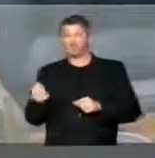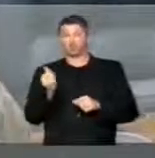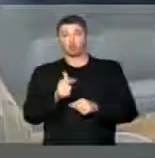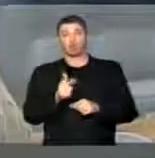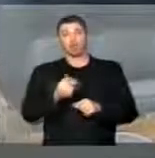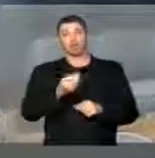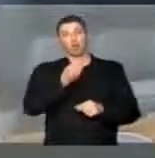de oportunidades.